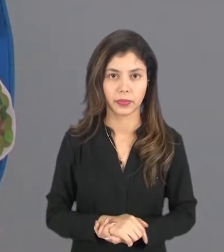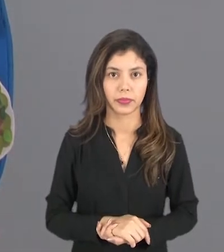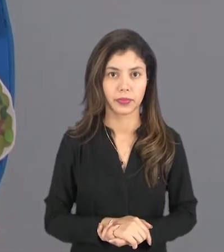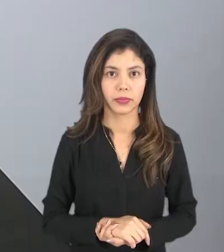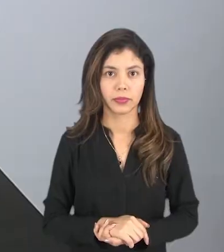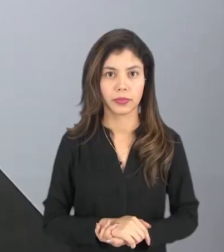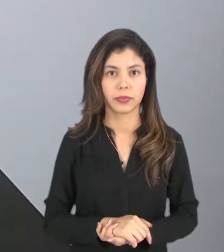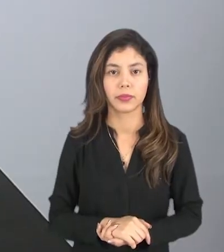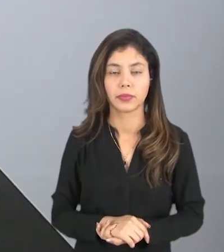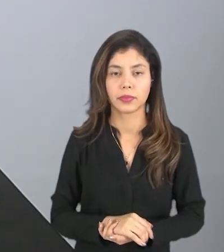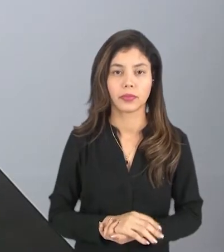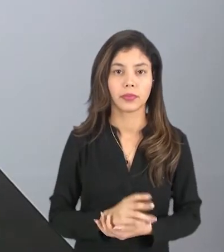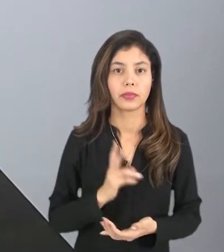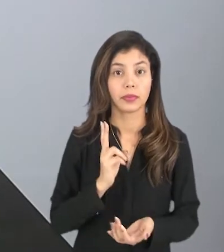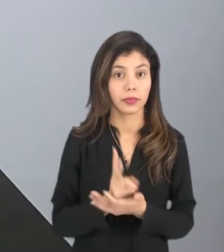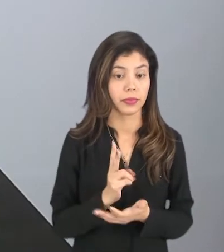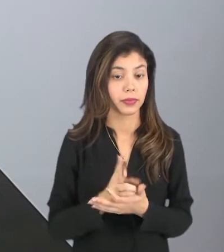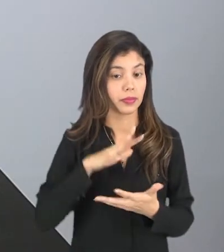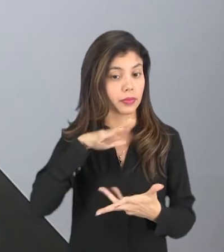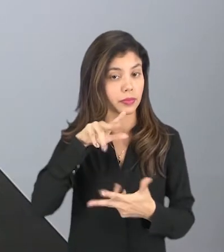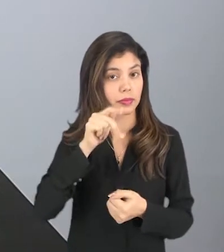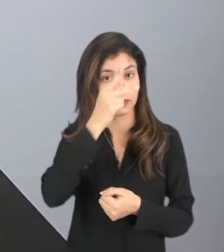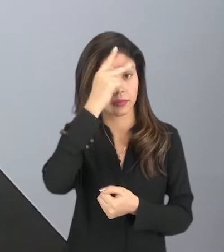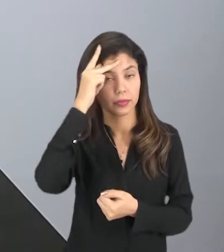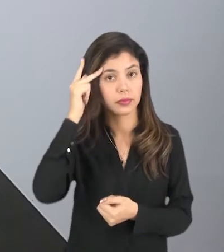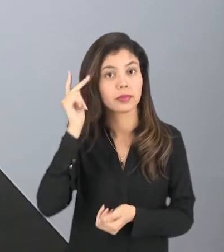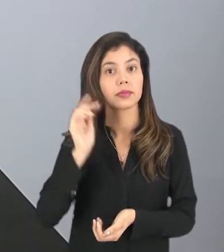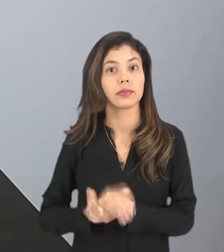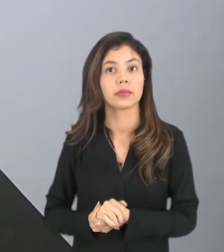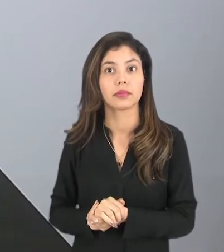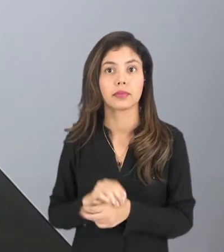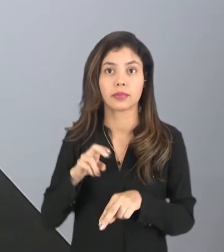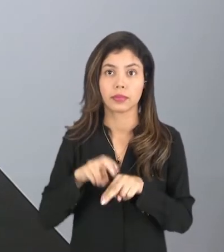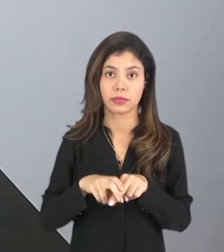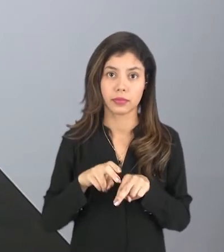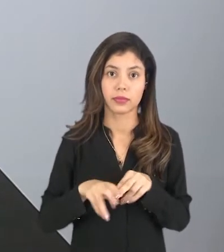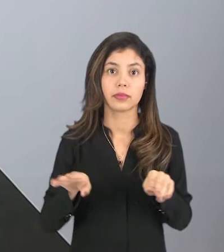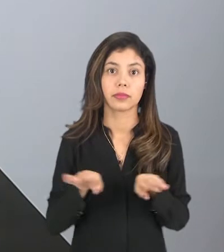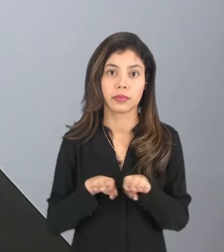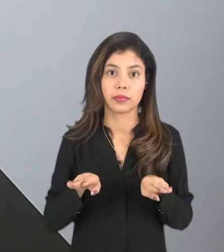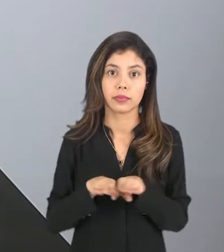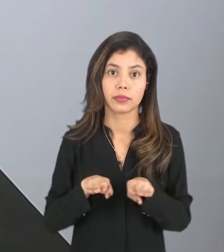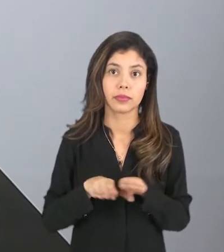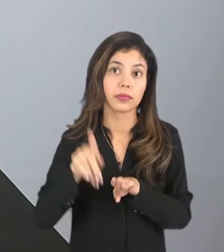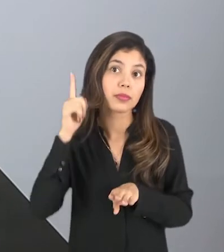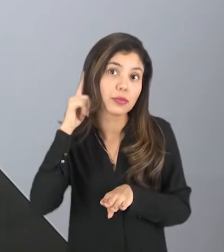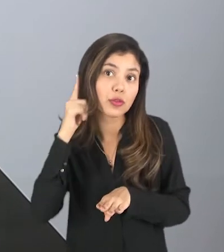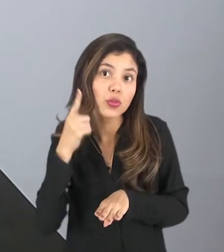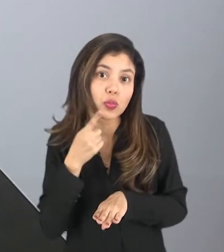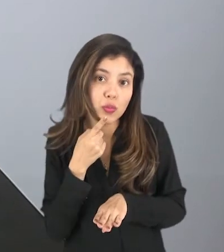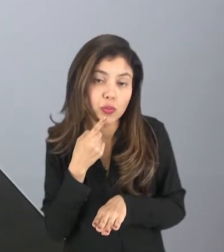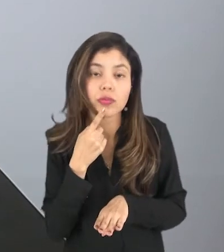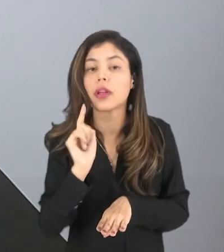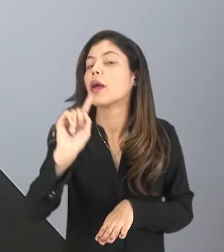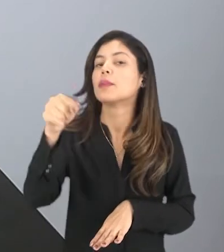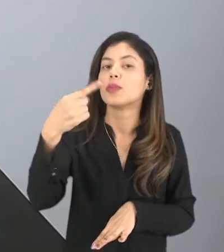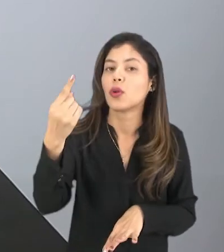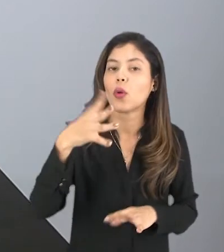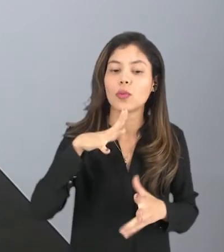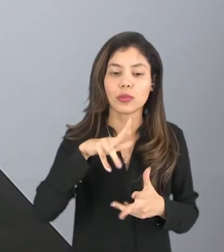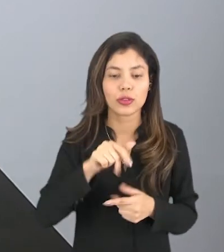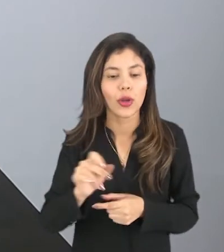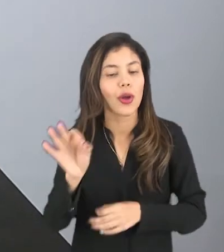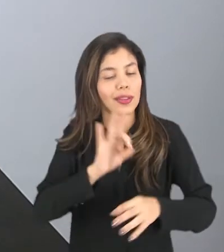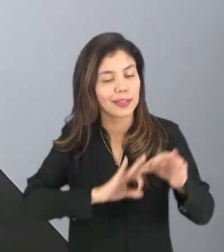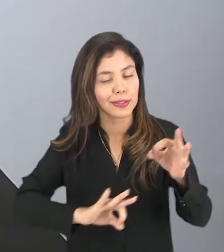Nesse mundinho, existem pessoas que também andam de cadeiras de rodas e que são surdas, mas lá o mundinho